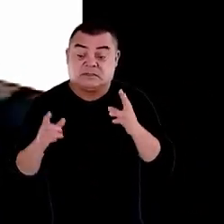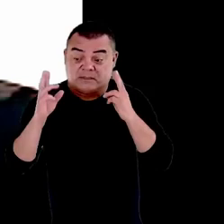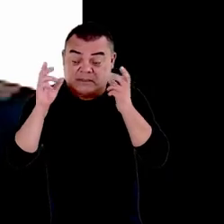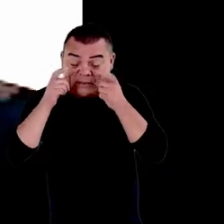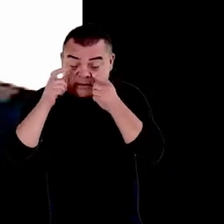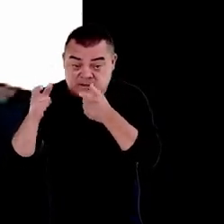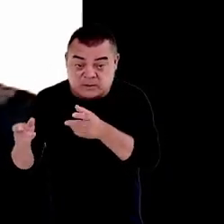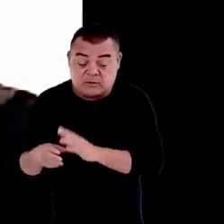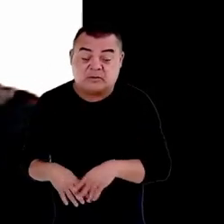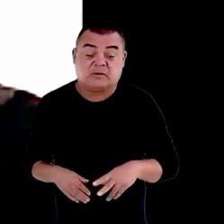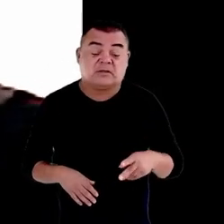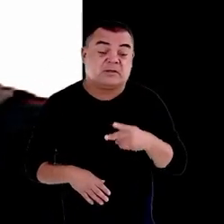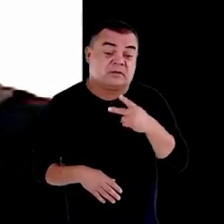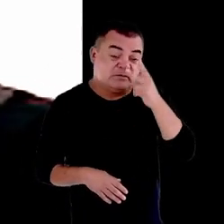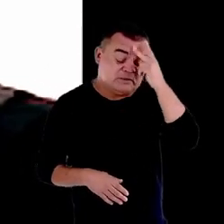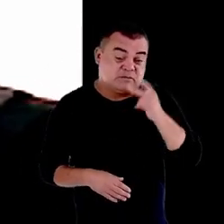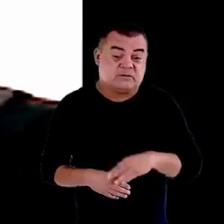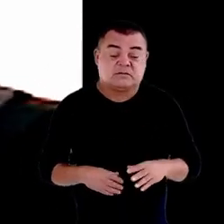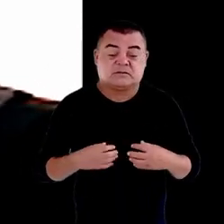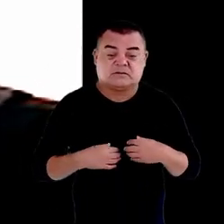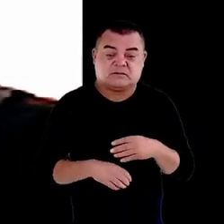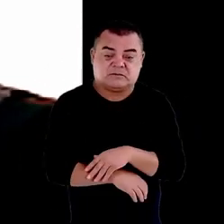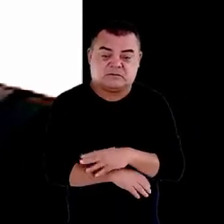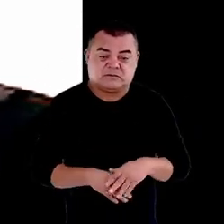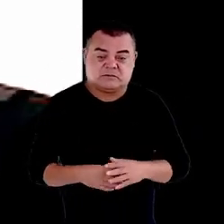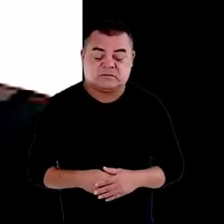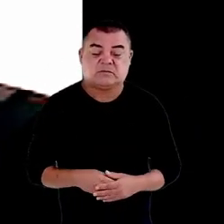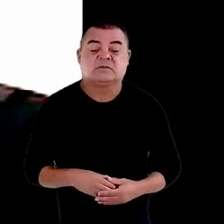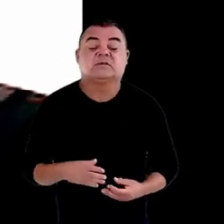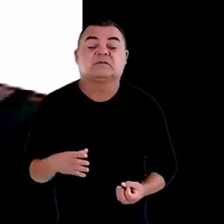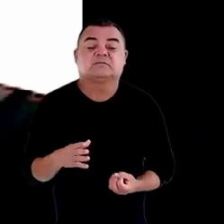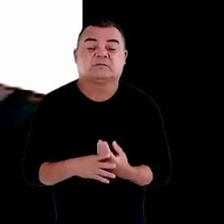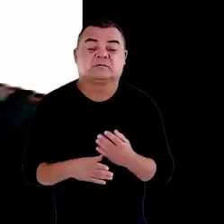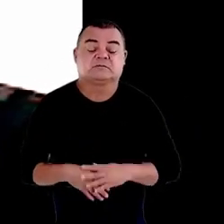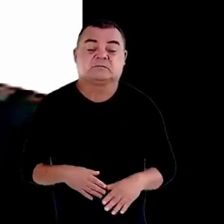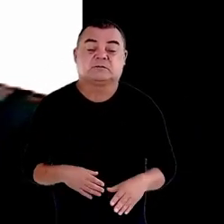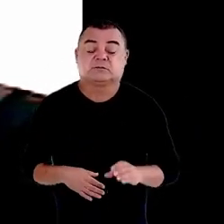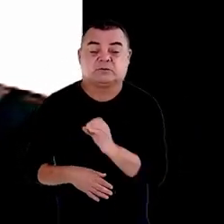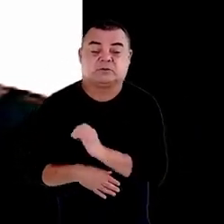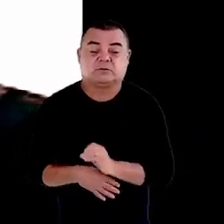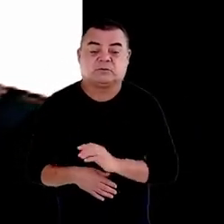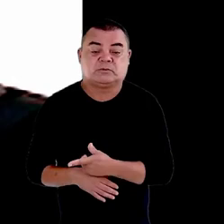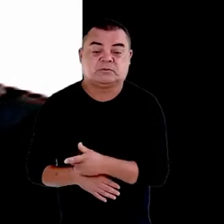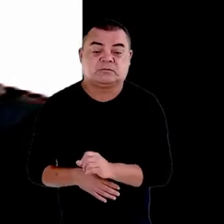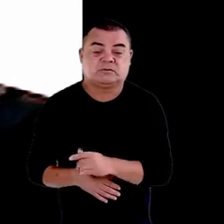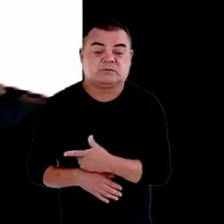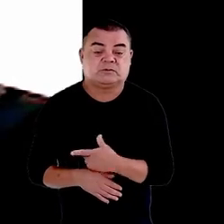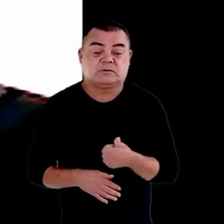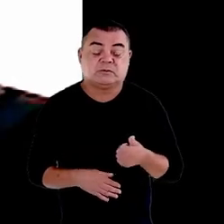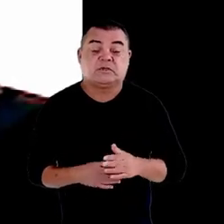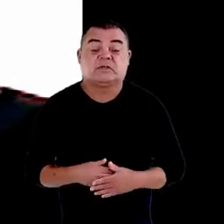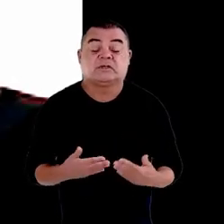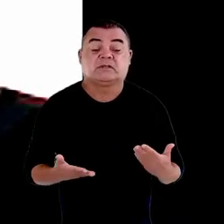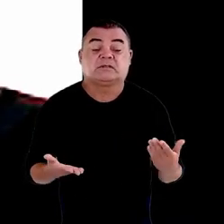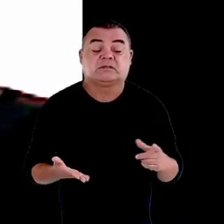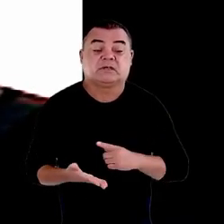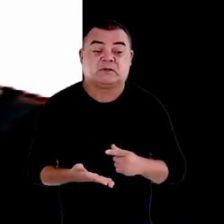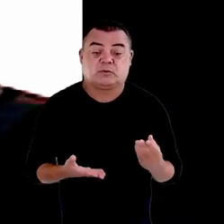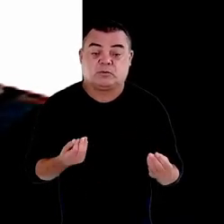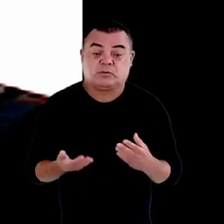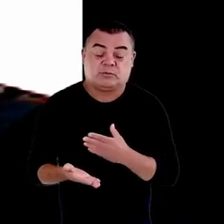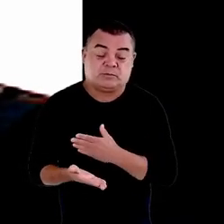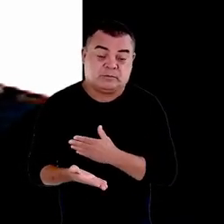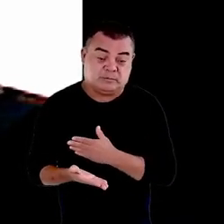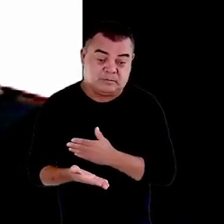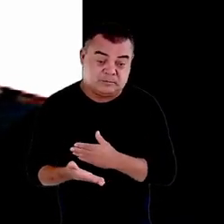e suas interseccionalidades instituídas em outubro de 2021 tem como princípios entre outros a não criminalização